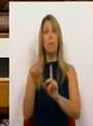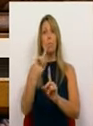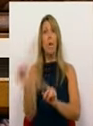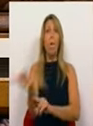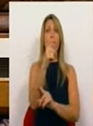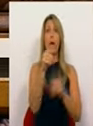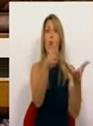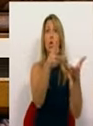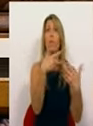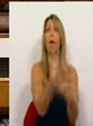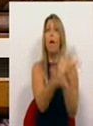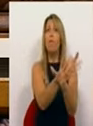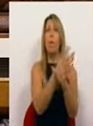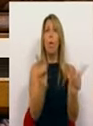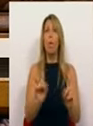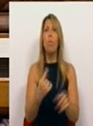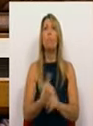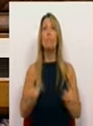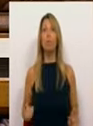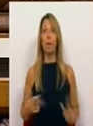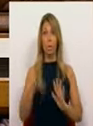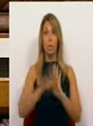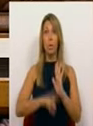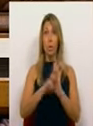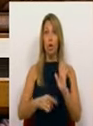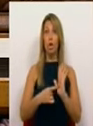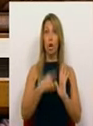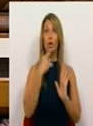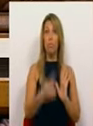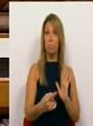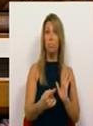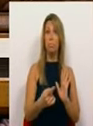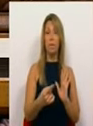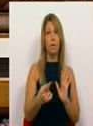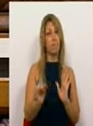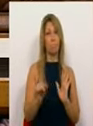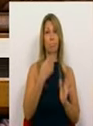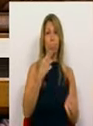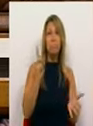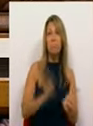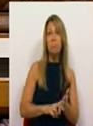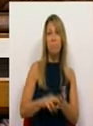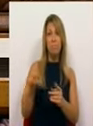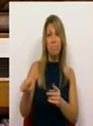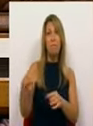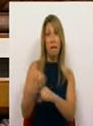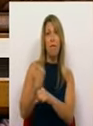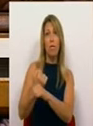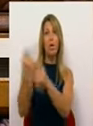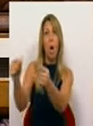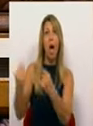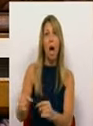Pedrógão? O relatório de resto desmente que estivessem efetivamente em operação na fase de ataque